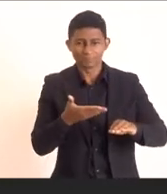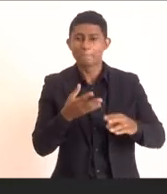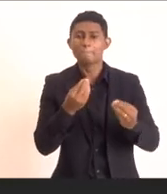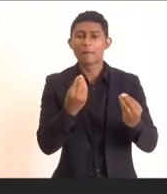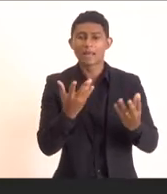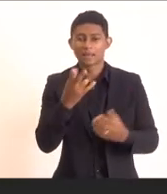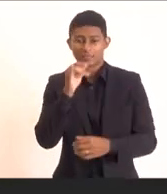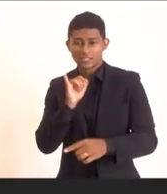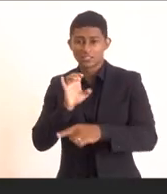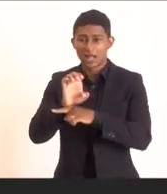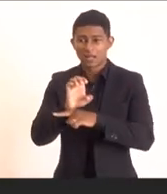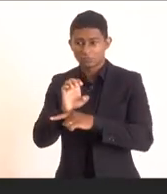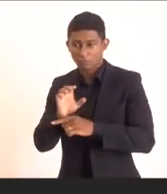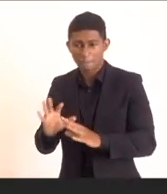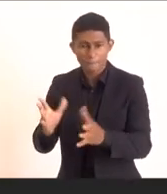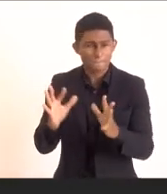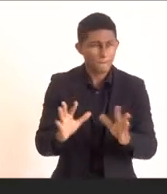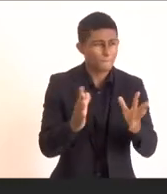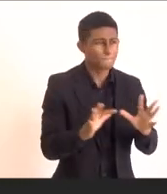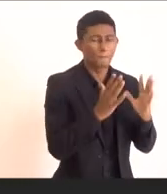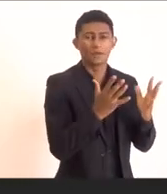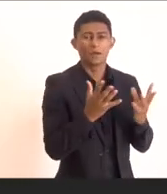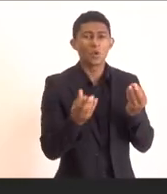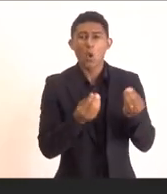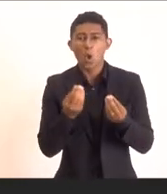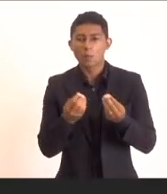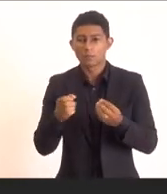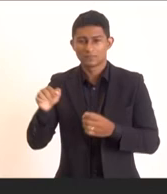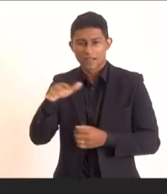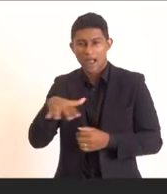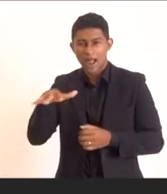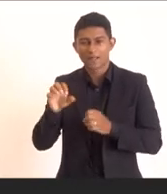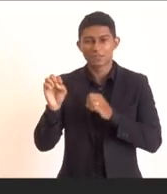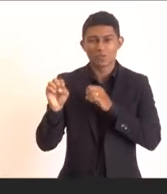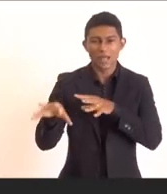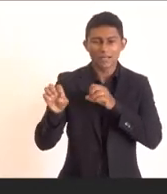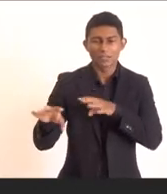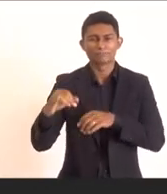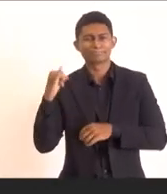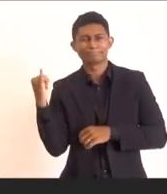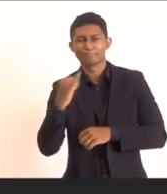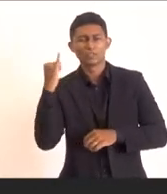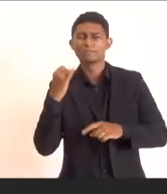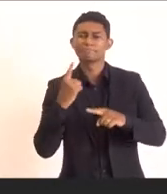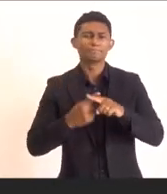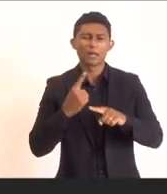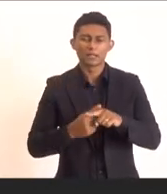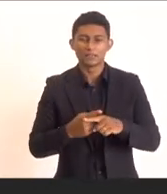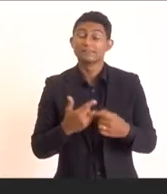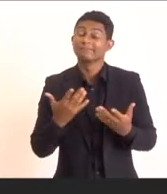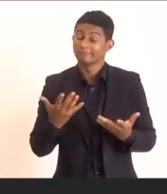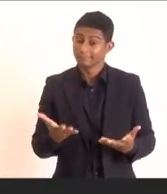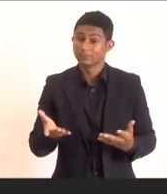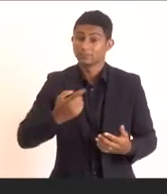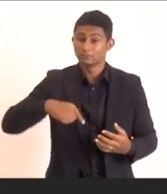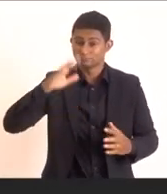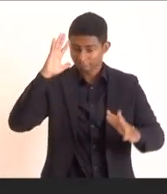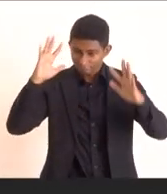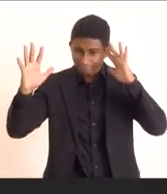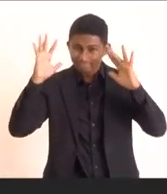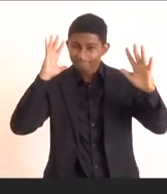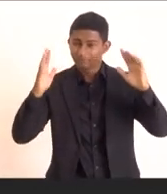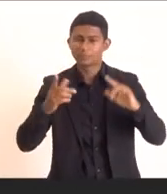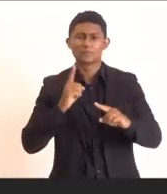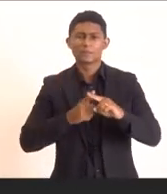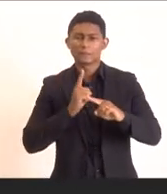Estado, a contribuição da educação vai ser importante para a gente pensar também além de todas as